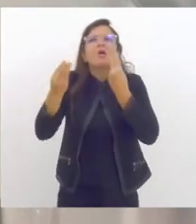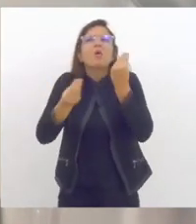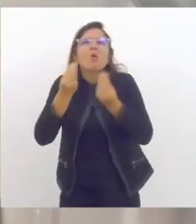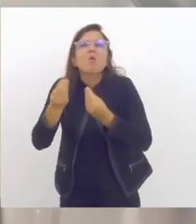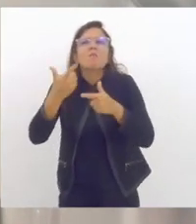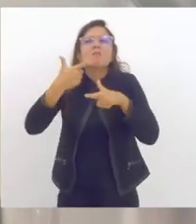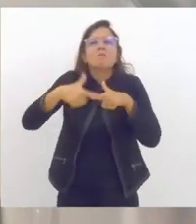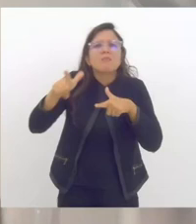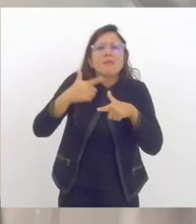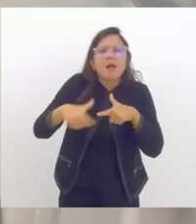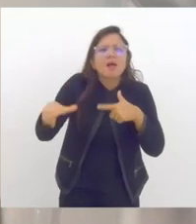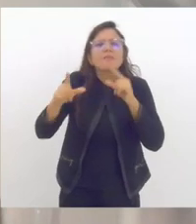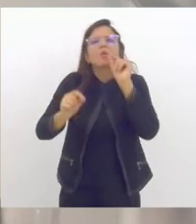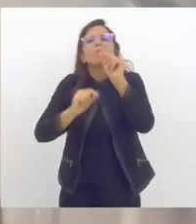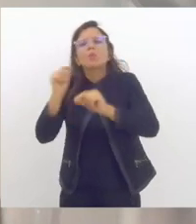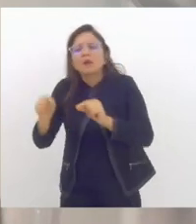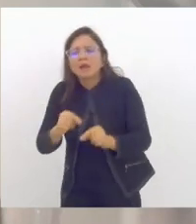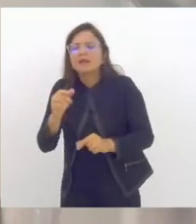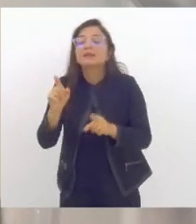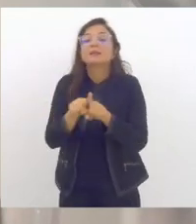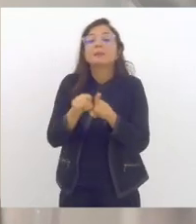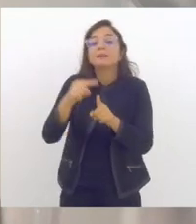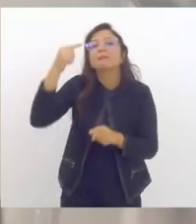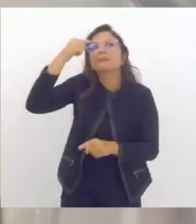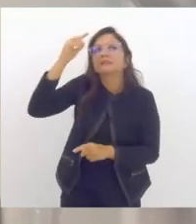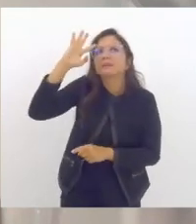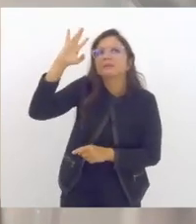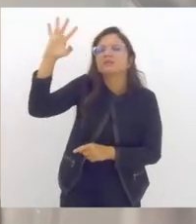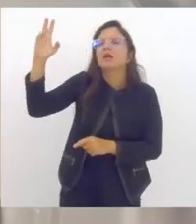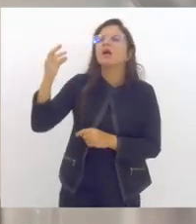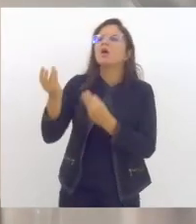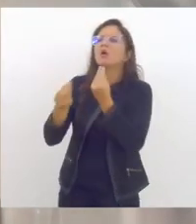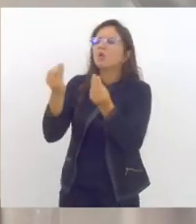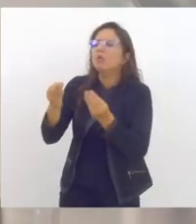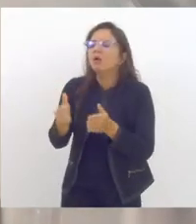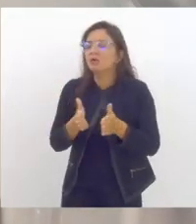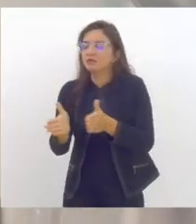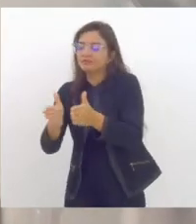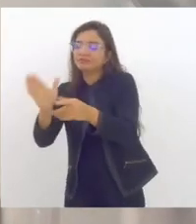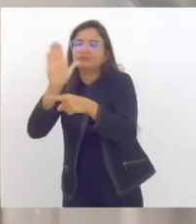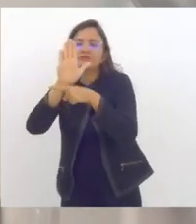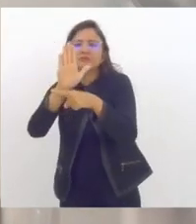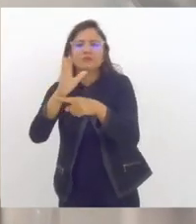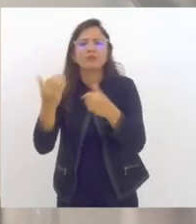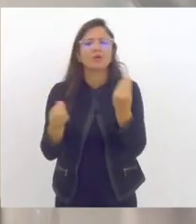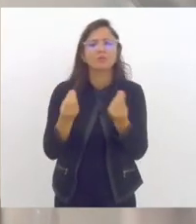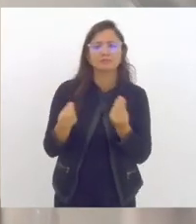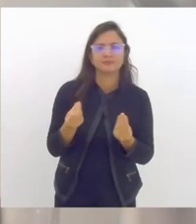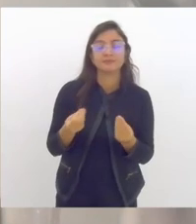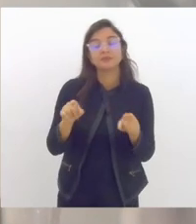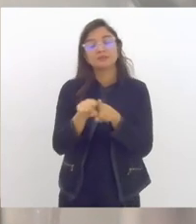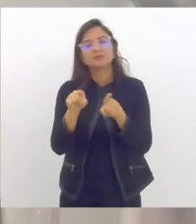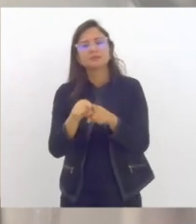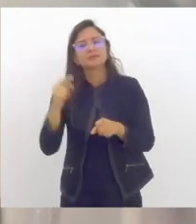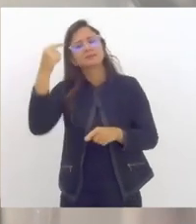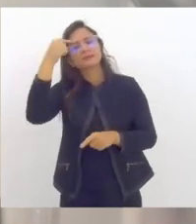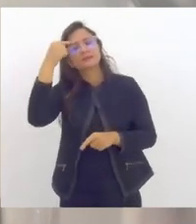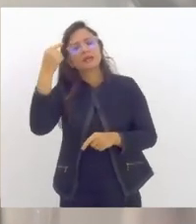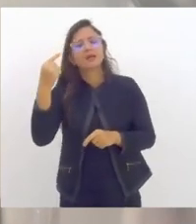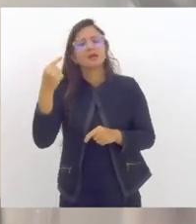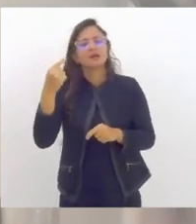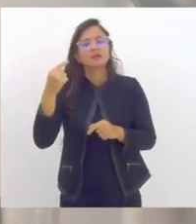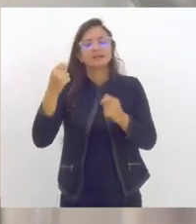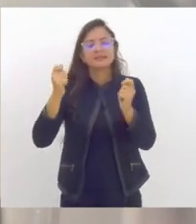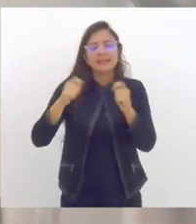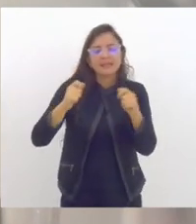mensurar os caminhos que já estamos percorrendo e quais que precisamos aperfeiçoar para garantir para o conjunto dos